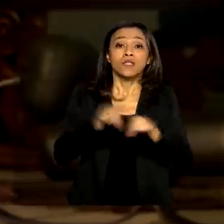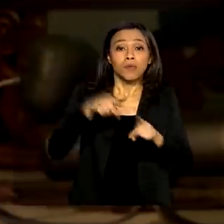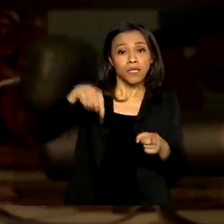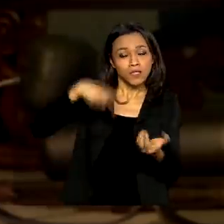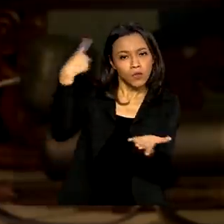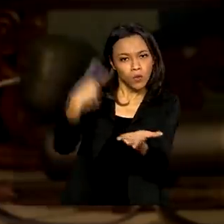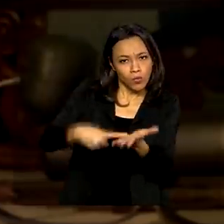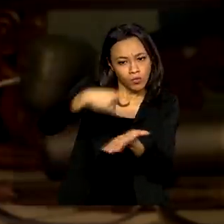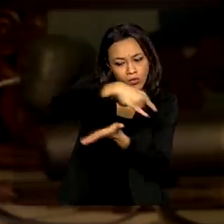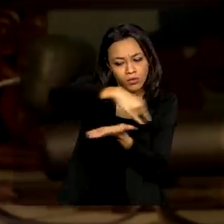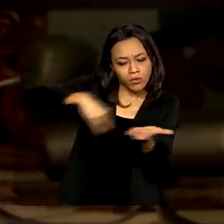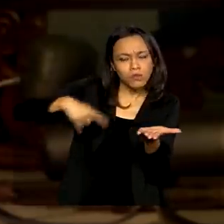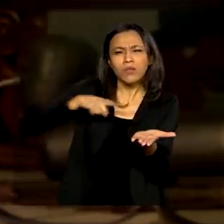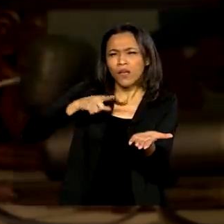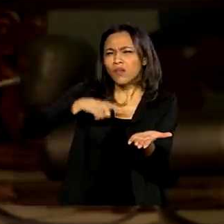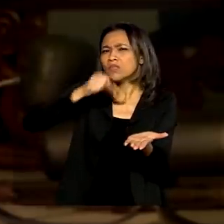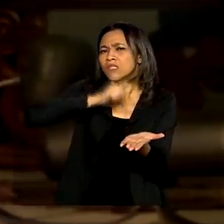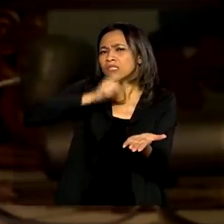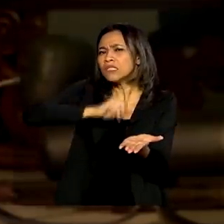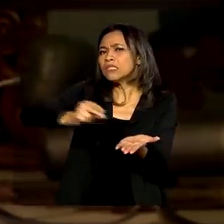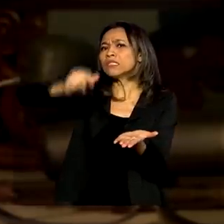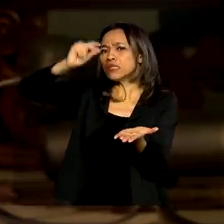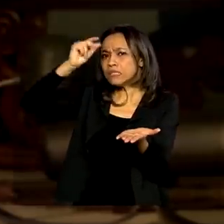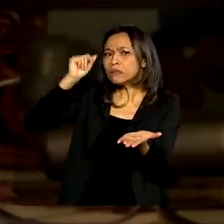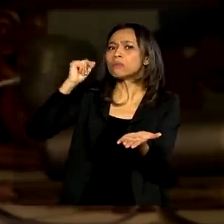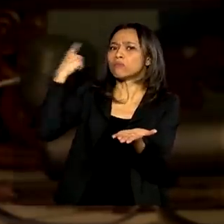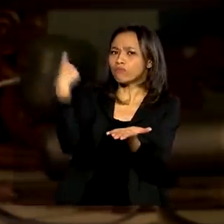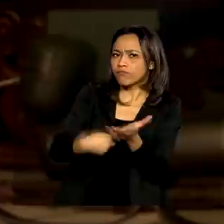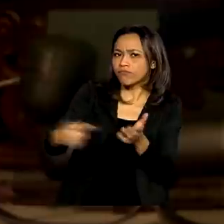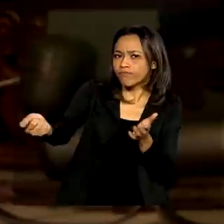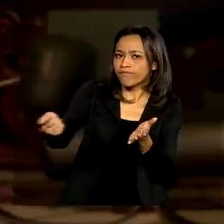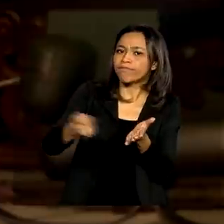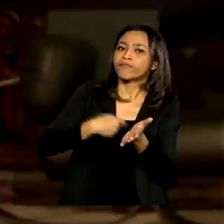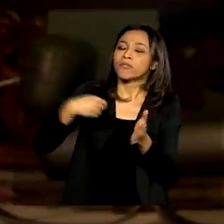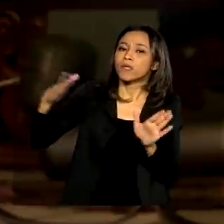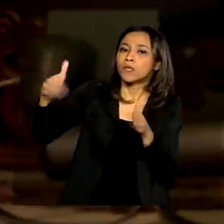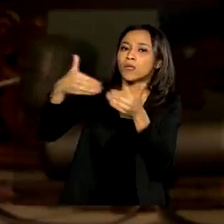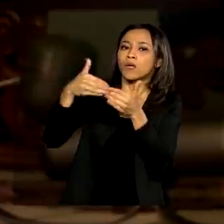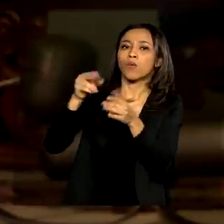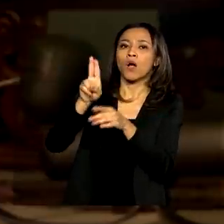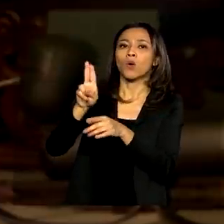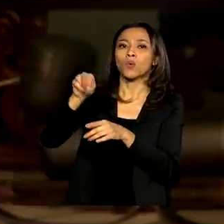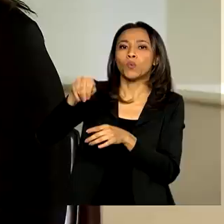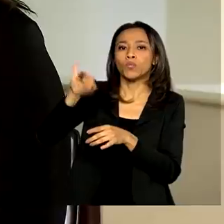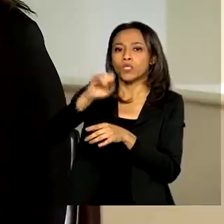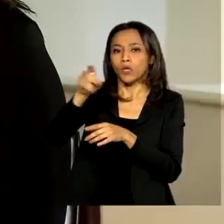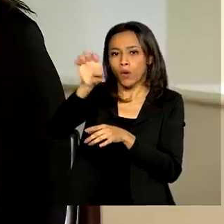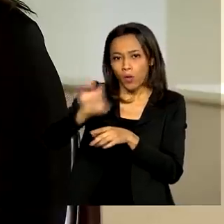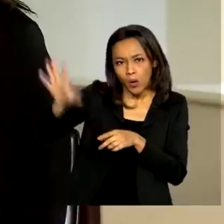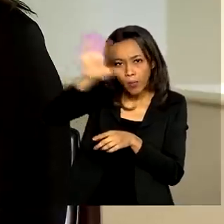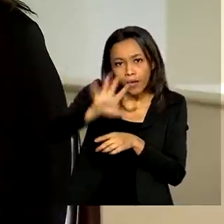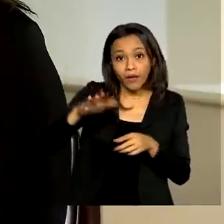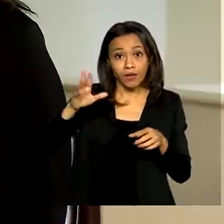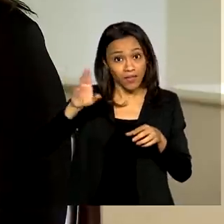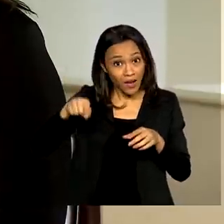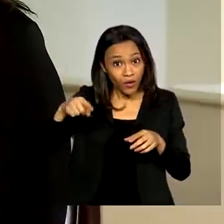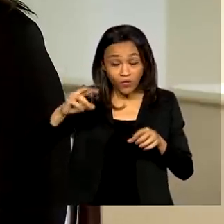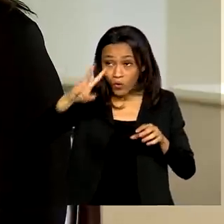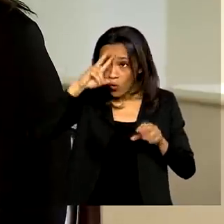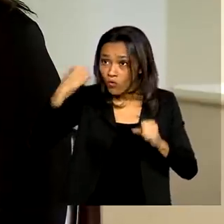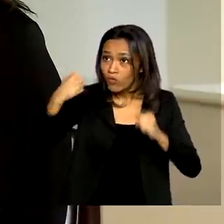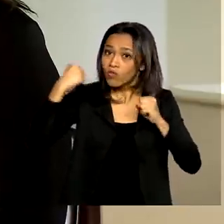nós temos um acordo já antigo com a União Europeia, que agora foi intensificado com a questão do Covid,